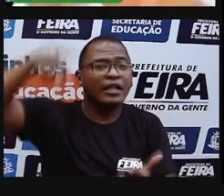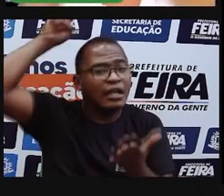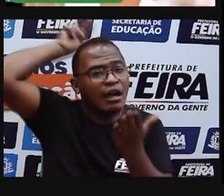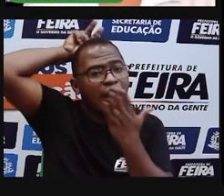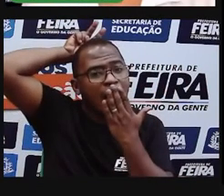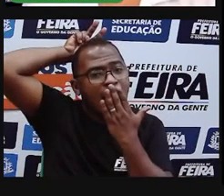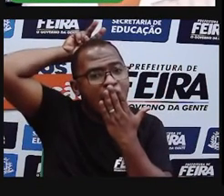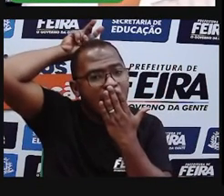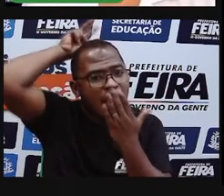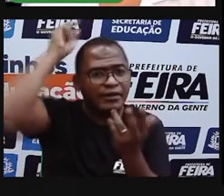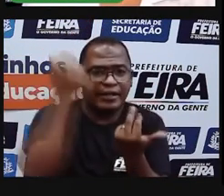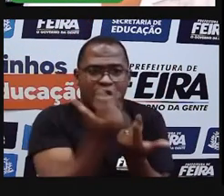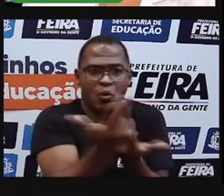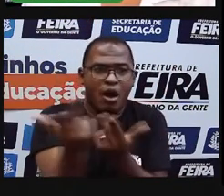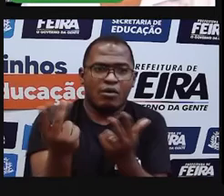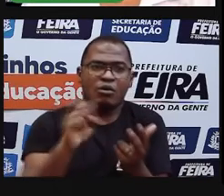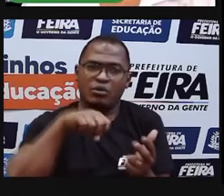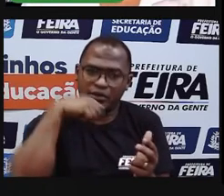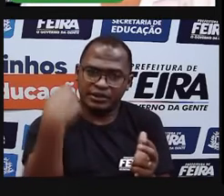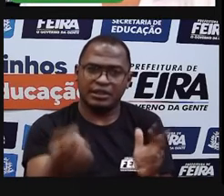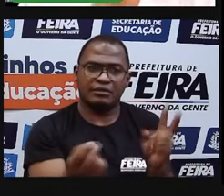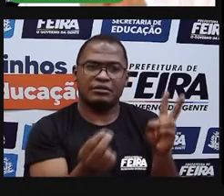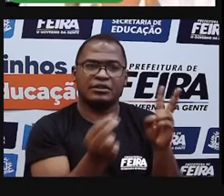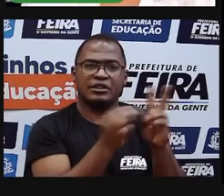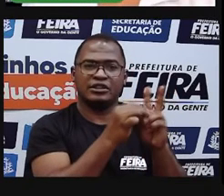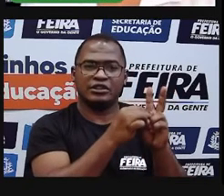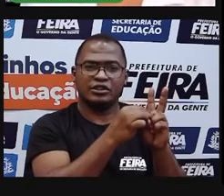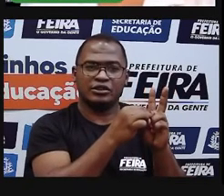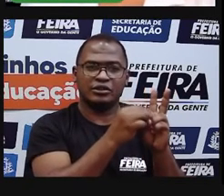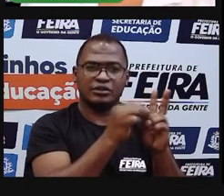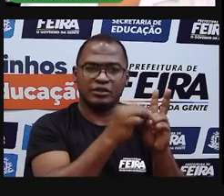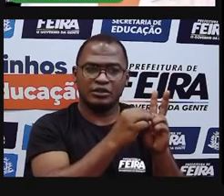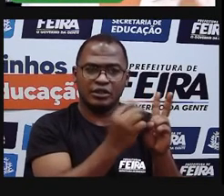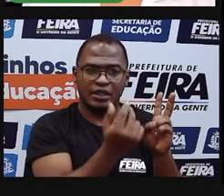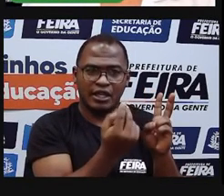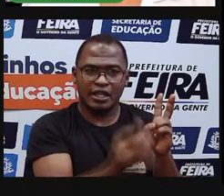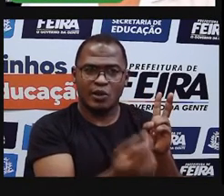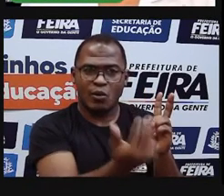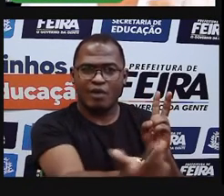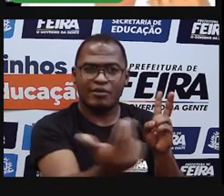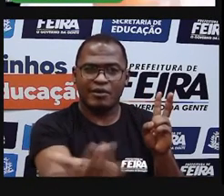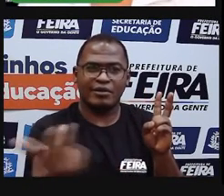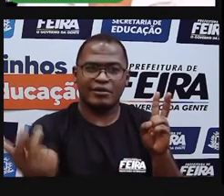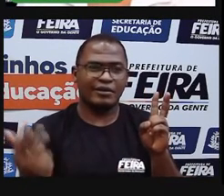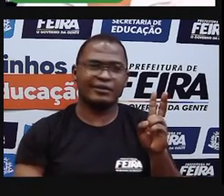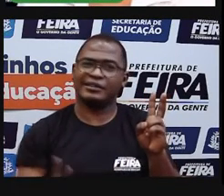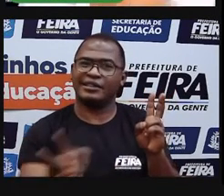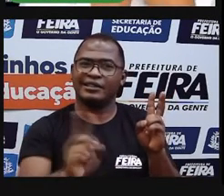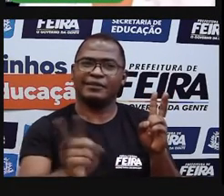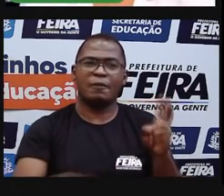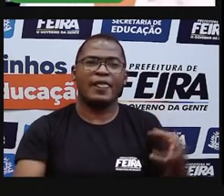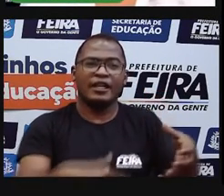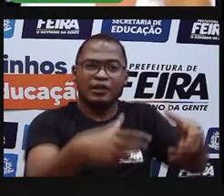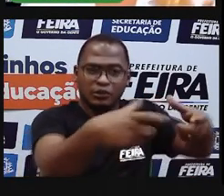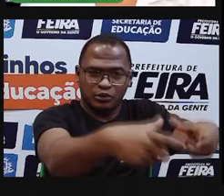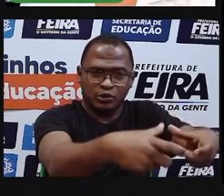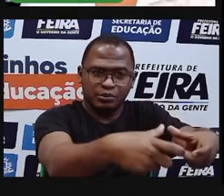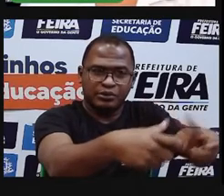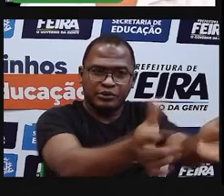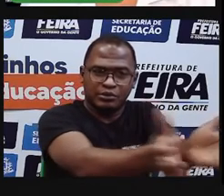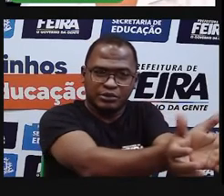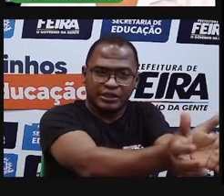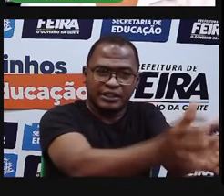forma, têm os mesmos problemas. Não. Os índios, eles são distintos. A comunidade indígena é